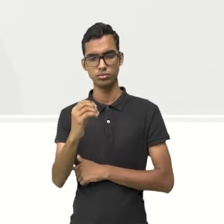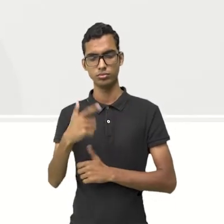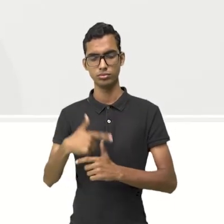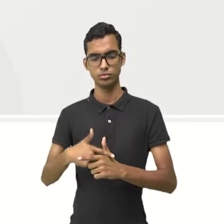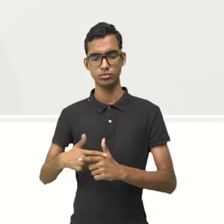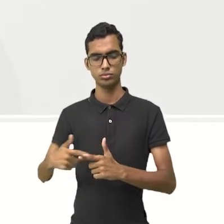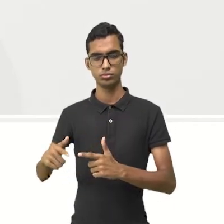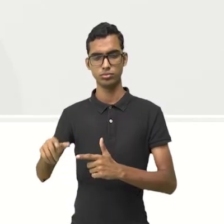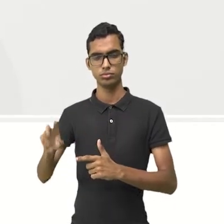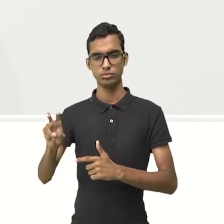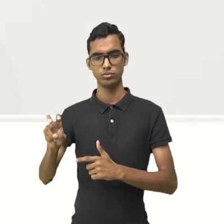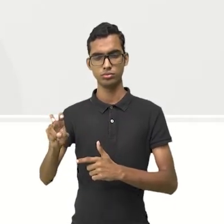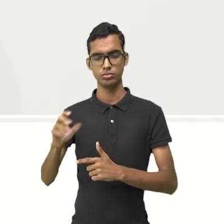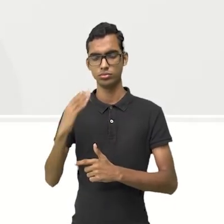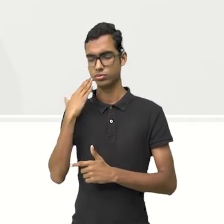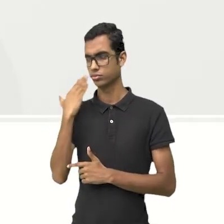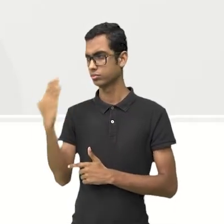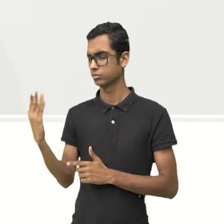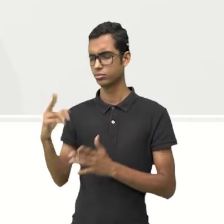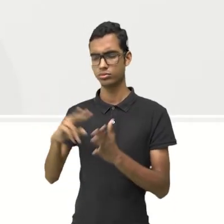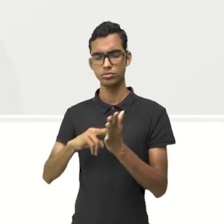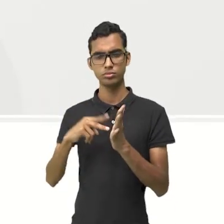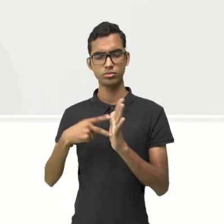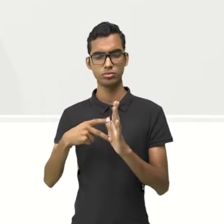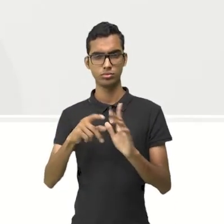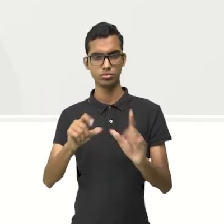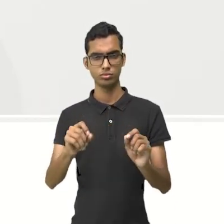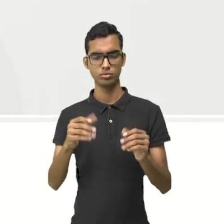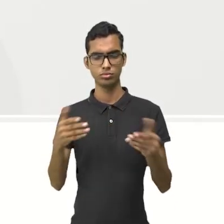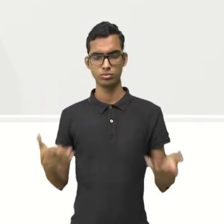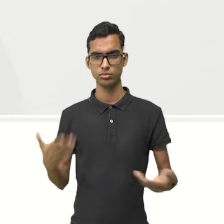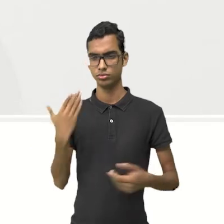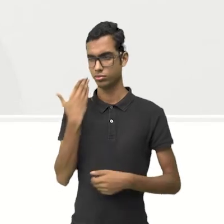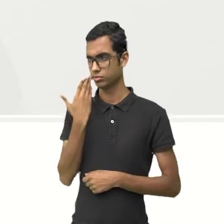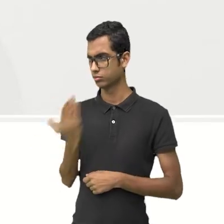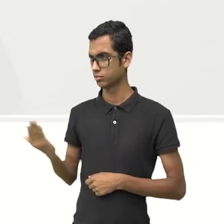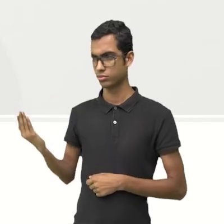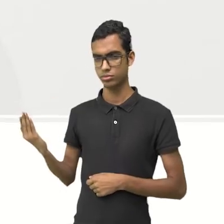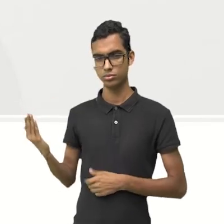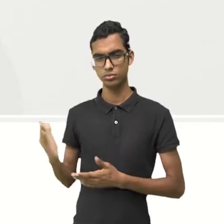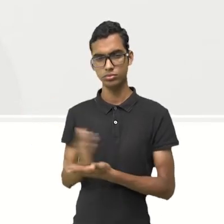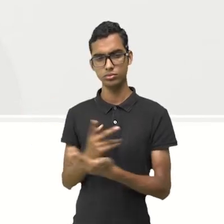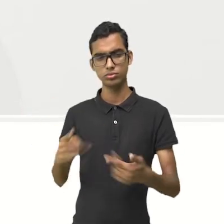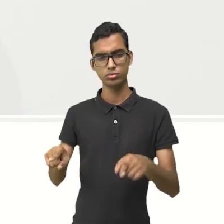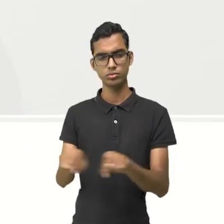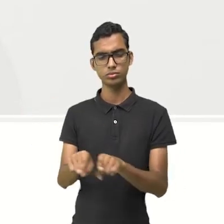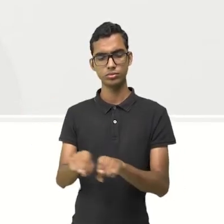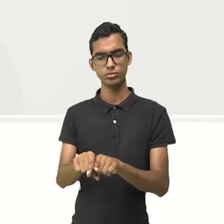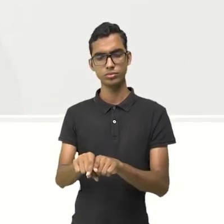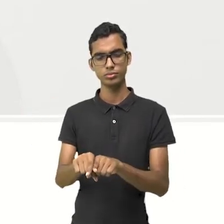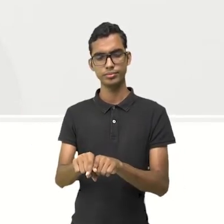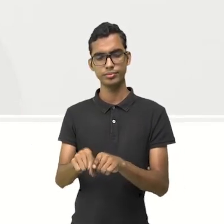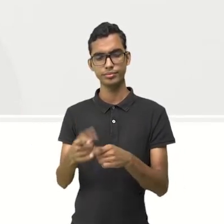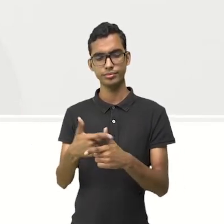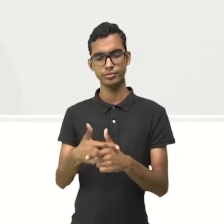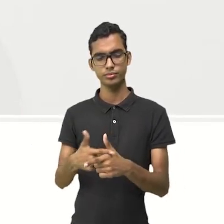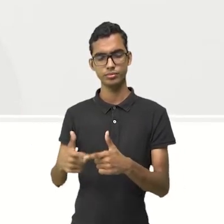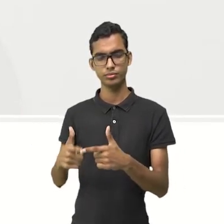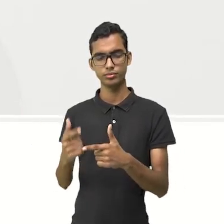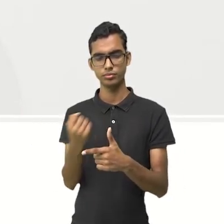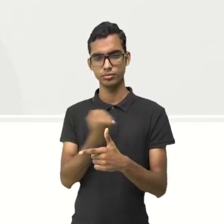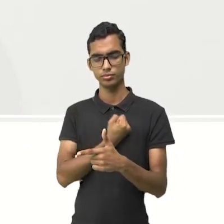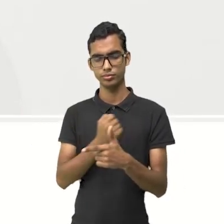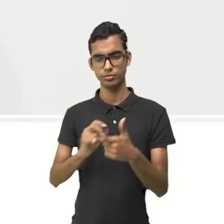a quinta parte. O que é a quinta parte? A quinta parte é algo dividido por 5,